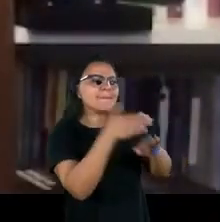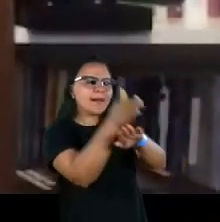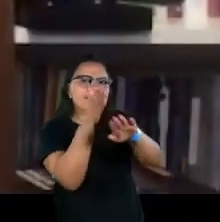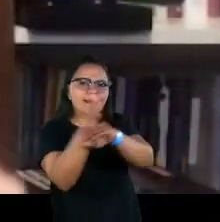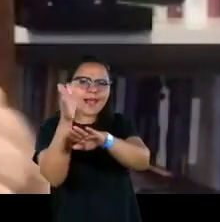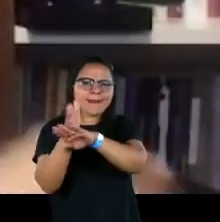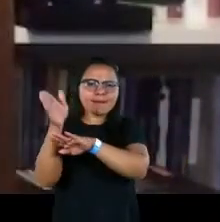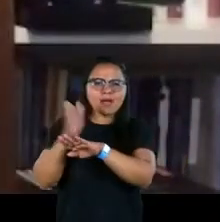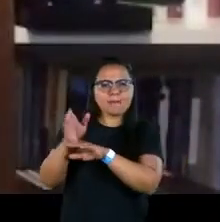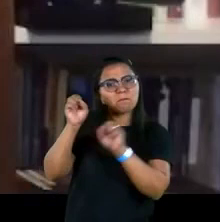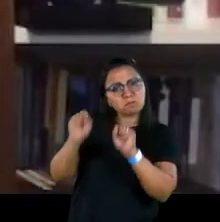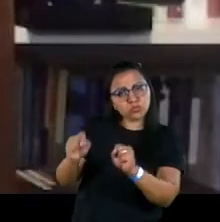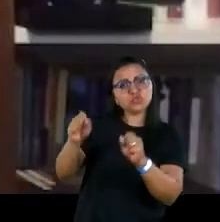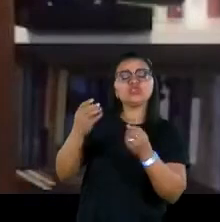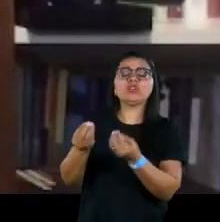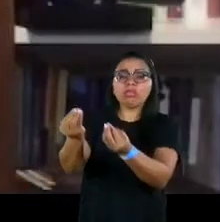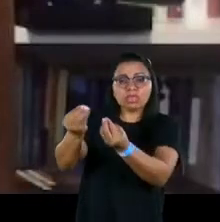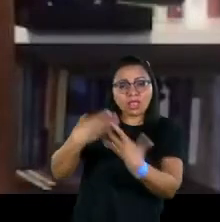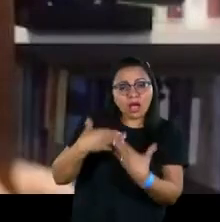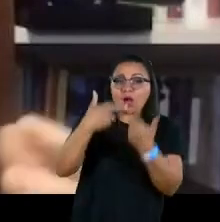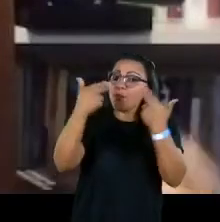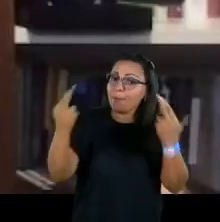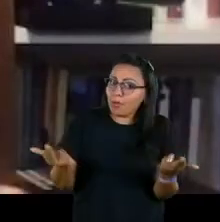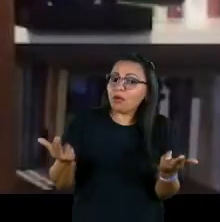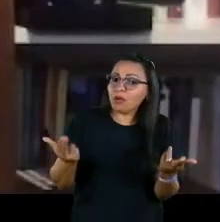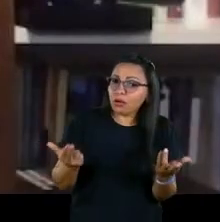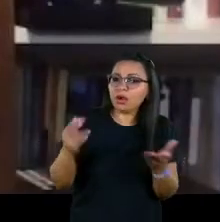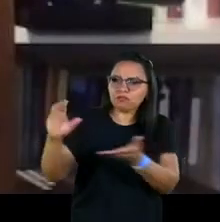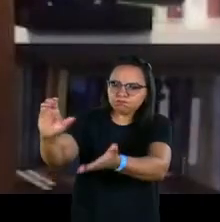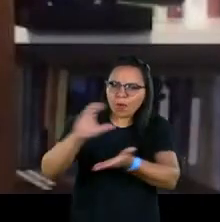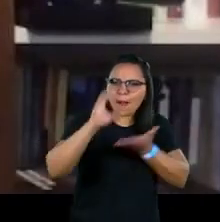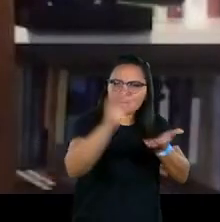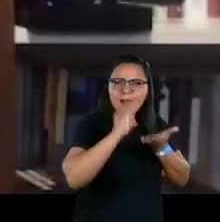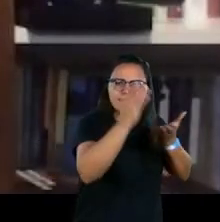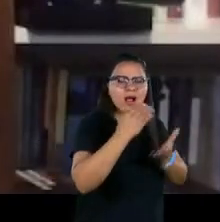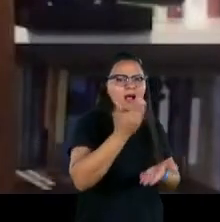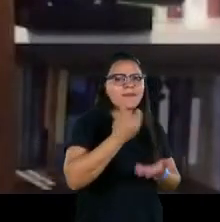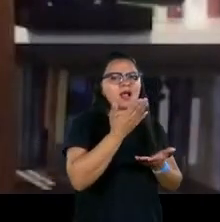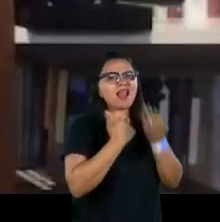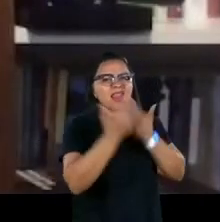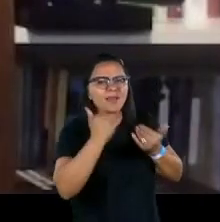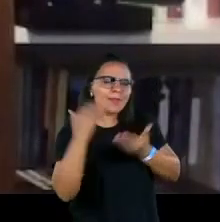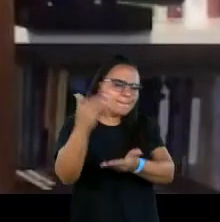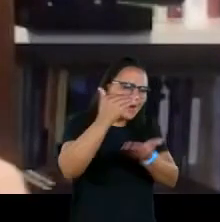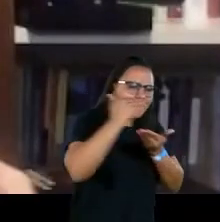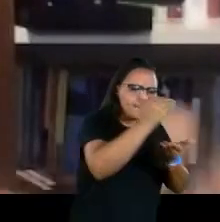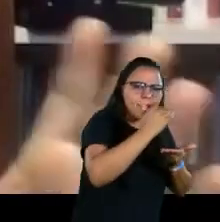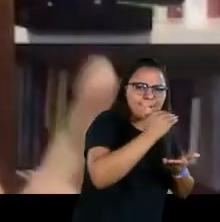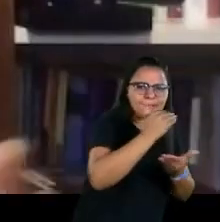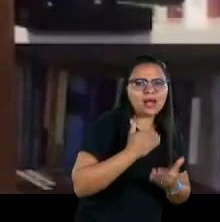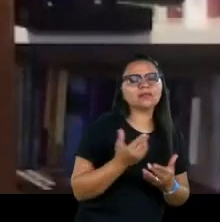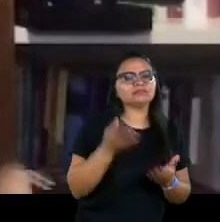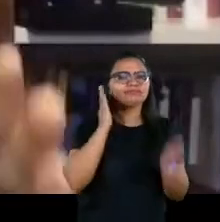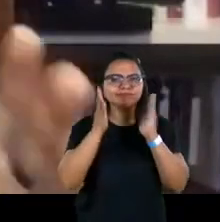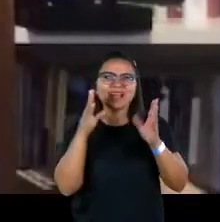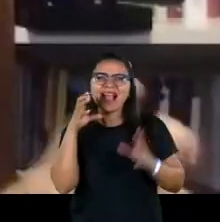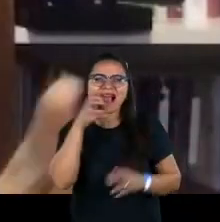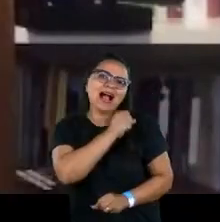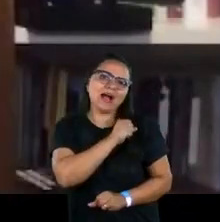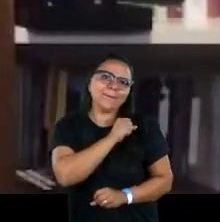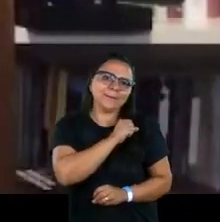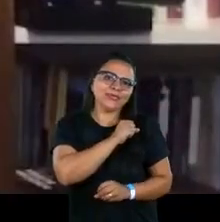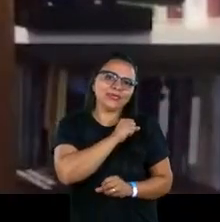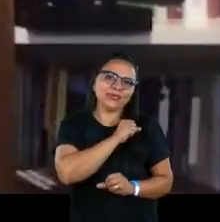que podiam fazer doações e recolher todos os alimentos e, através de um mecanismo de transporte rápido,